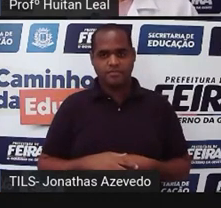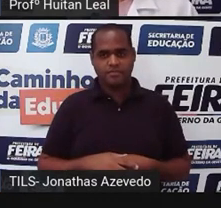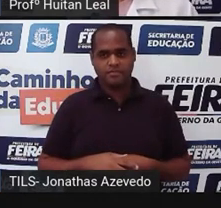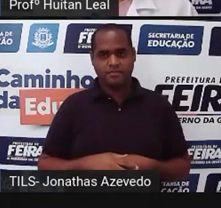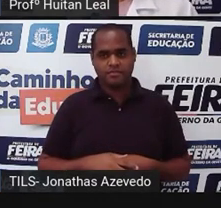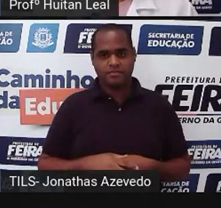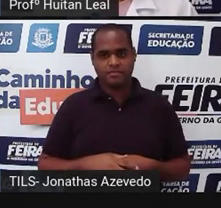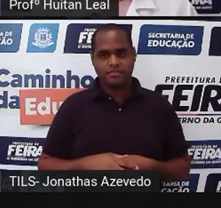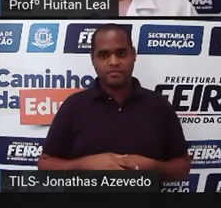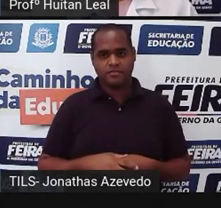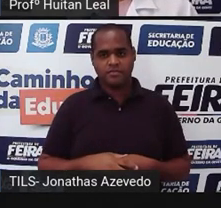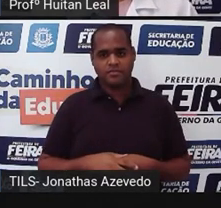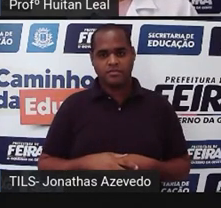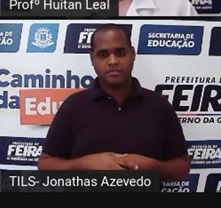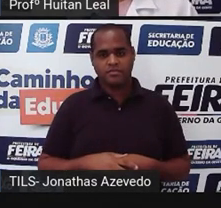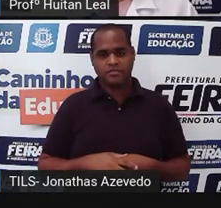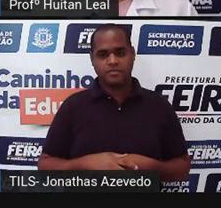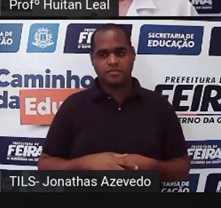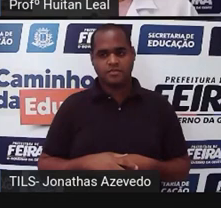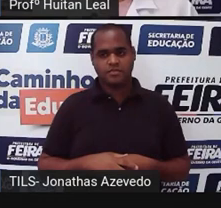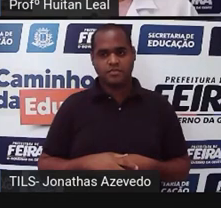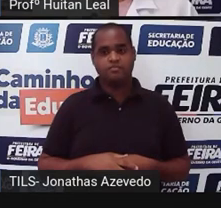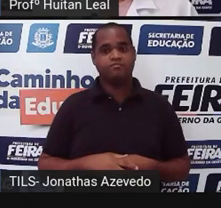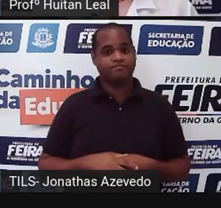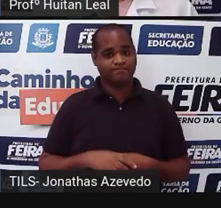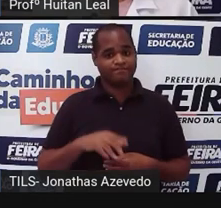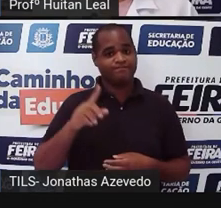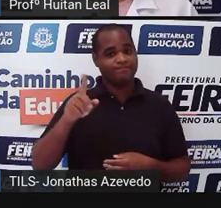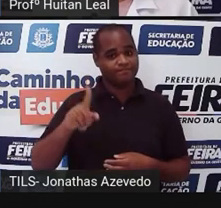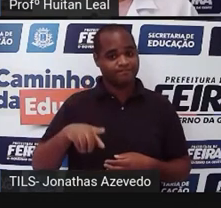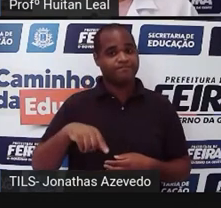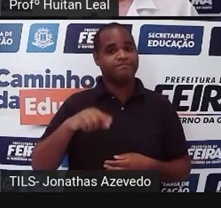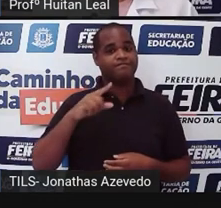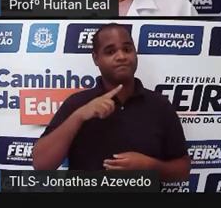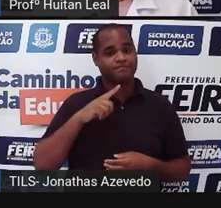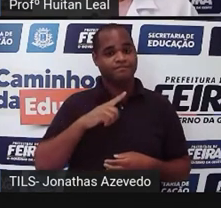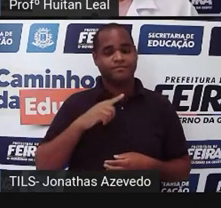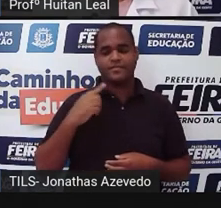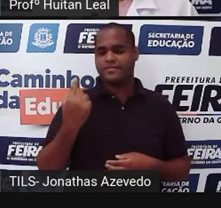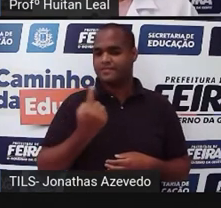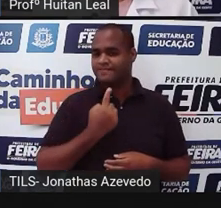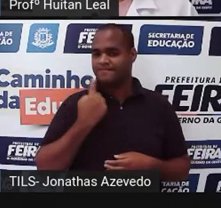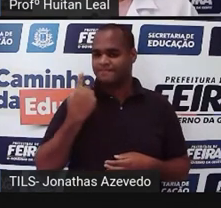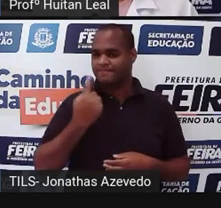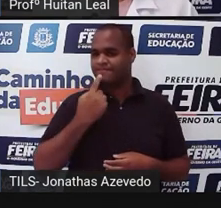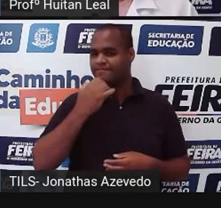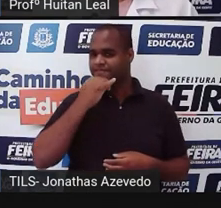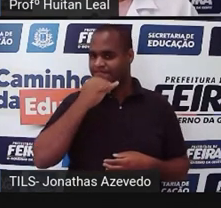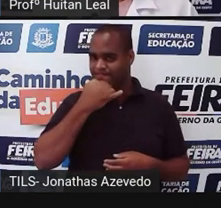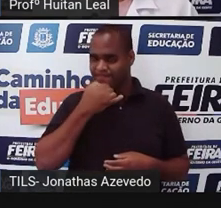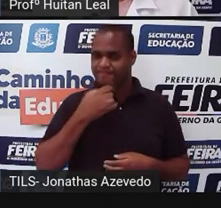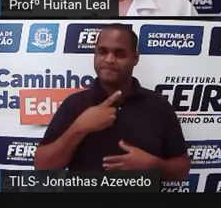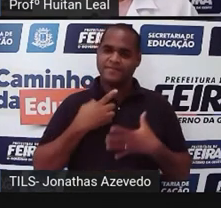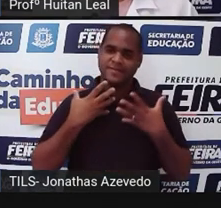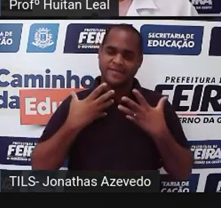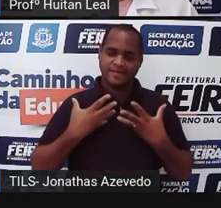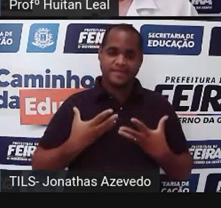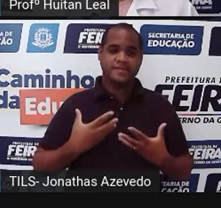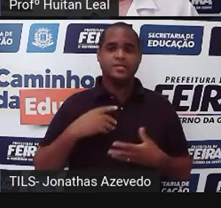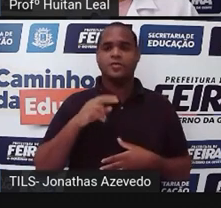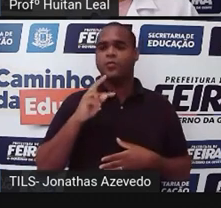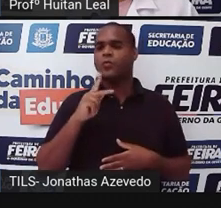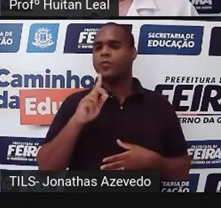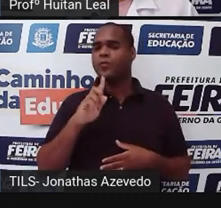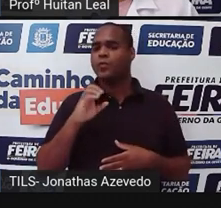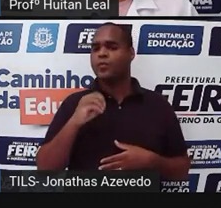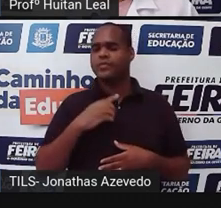Foi então que ela descobriu o infeliz que ela estava isolado. Transtornado e exausto, Hugo não entendeu